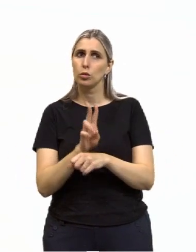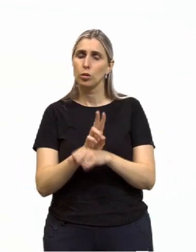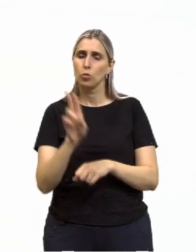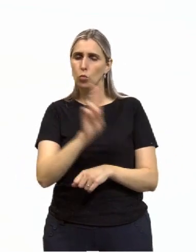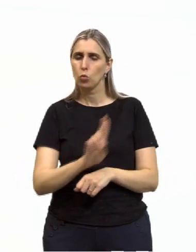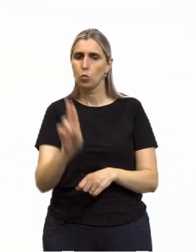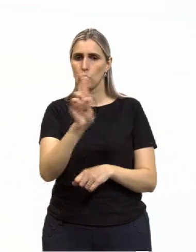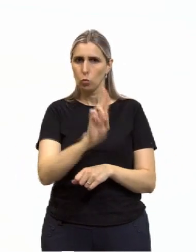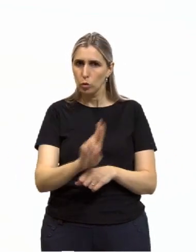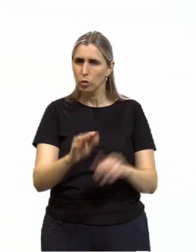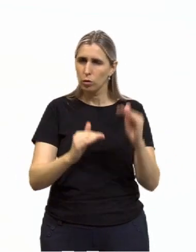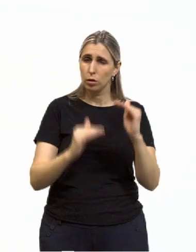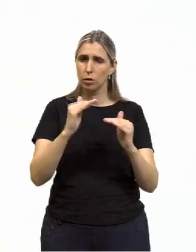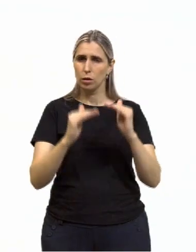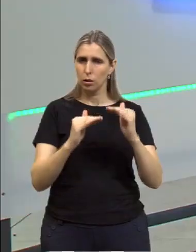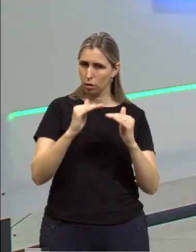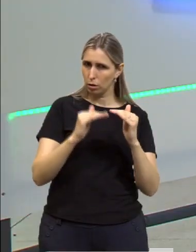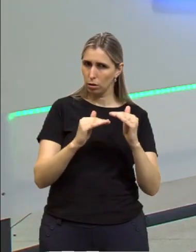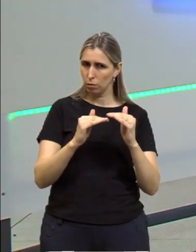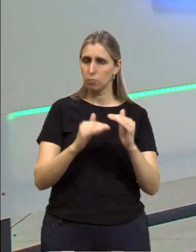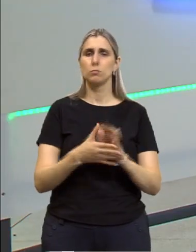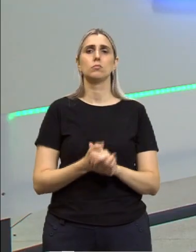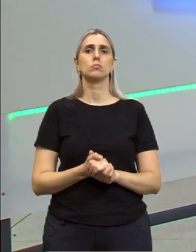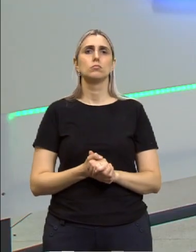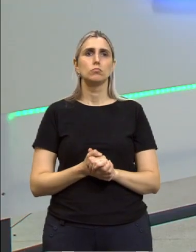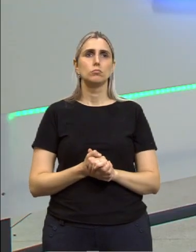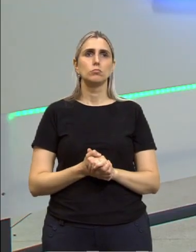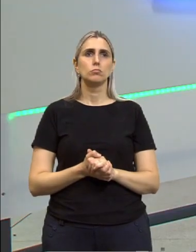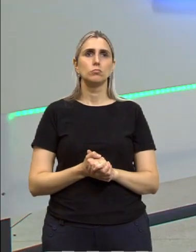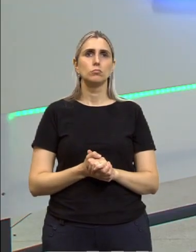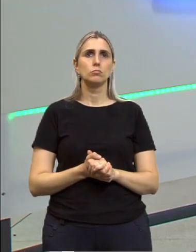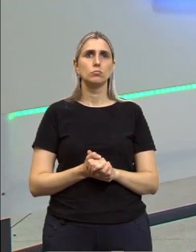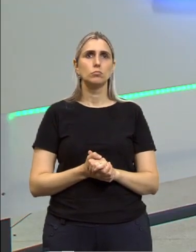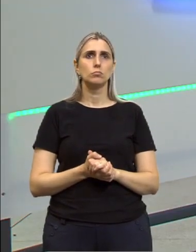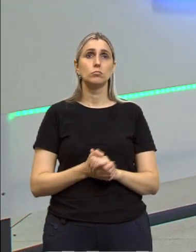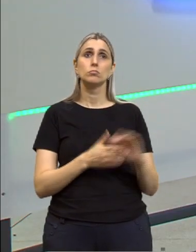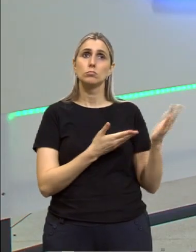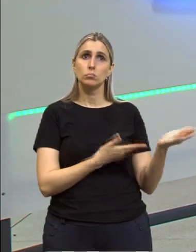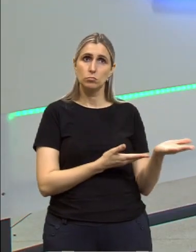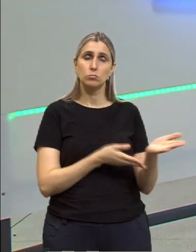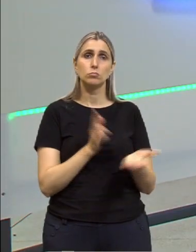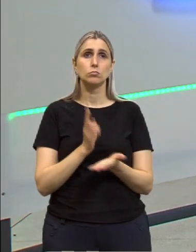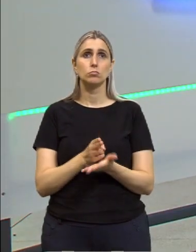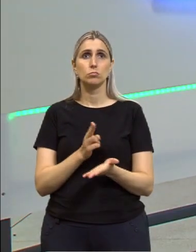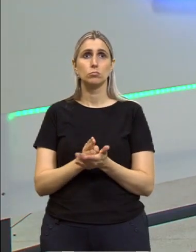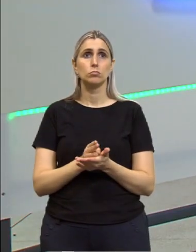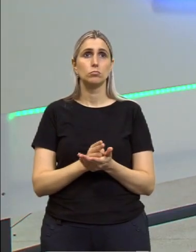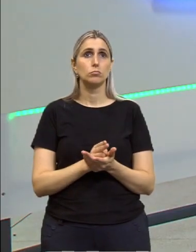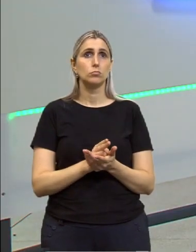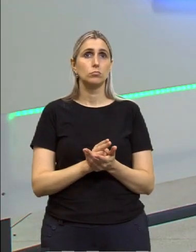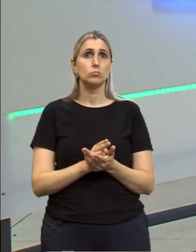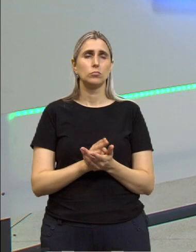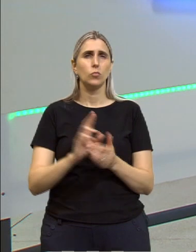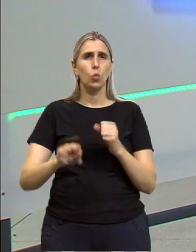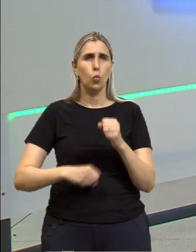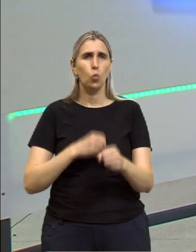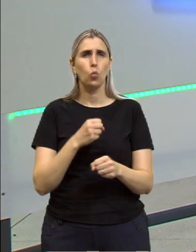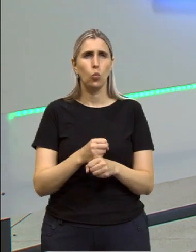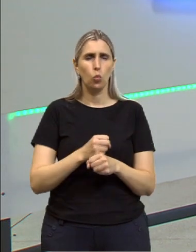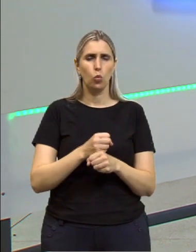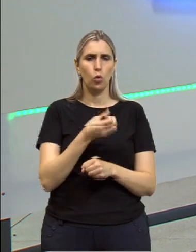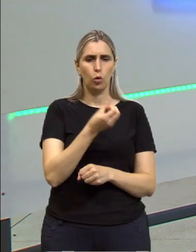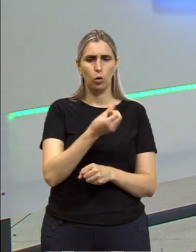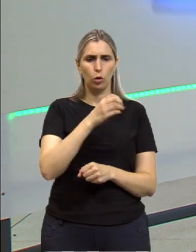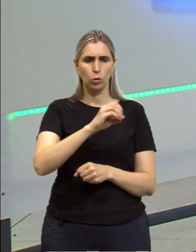usar esse equilíbrio, eu tenho que ter esse equilíbrio. E aqui, na sequência, vamos avançar alguns anos, uns